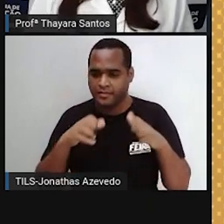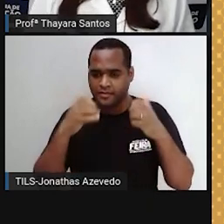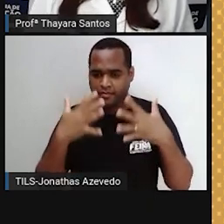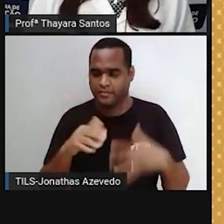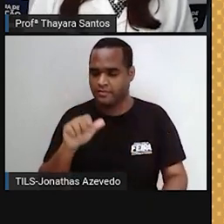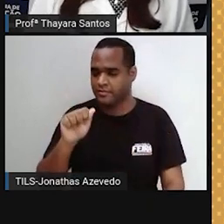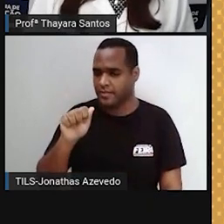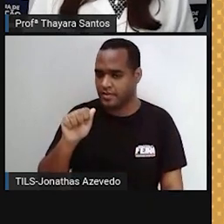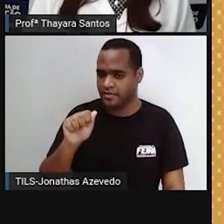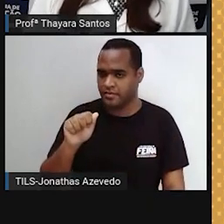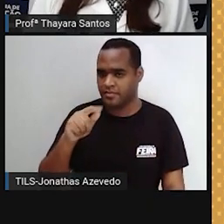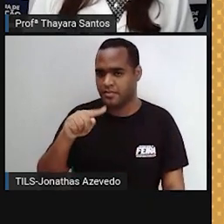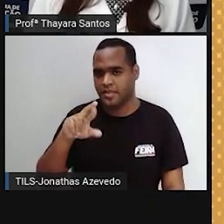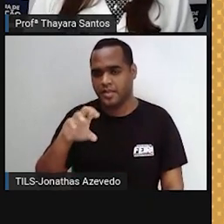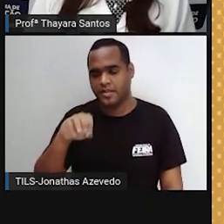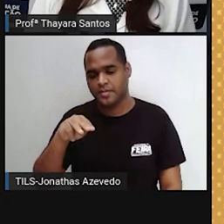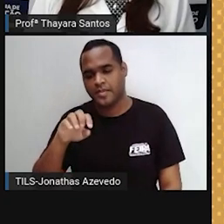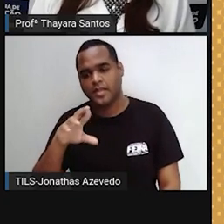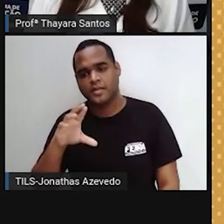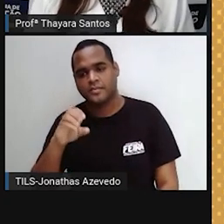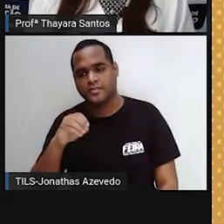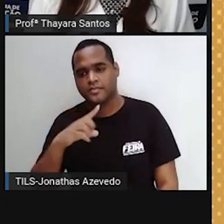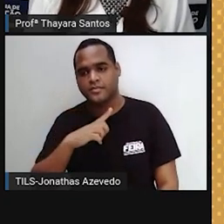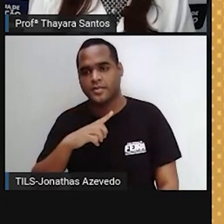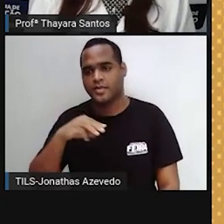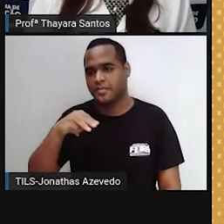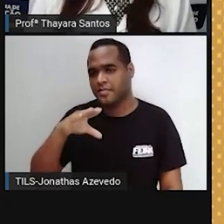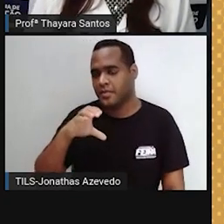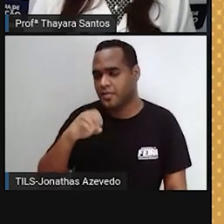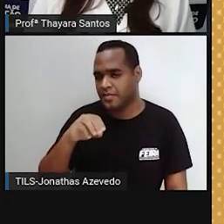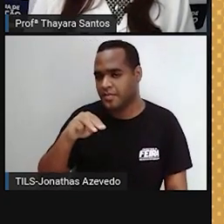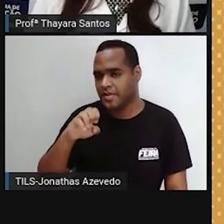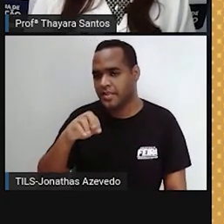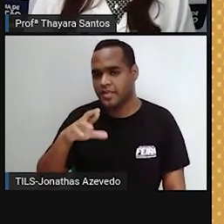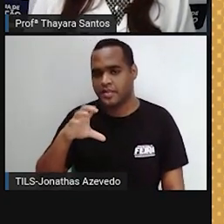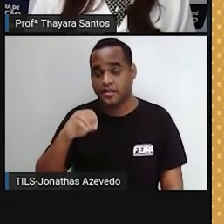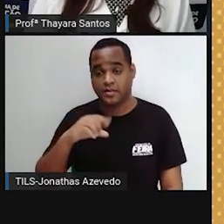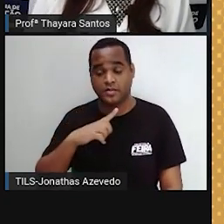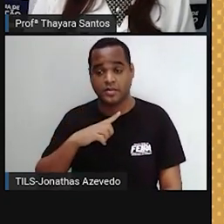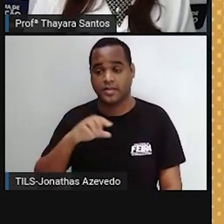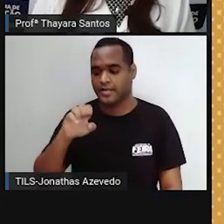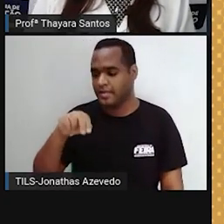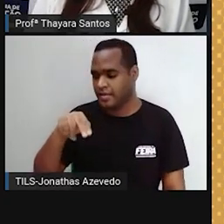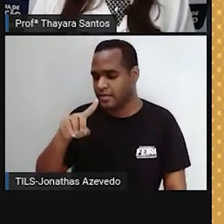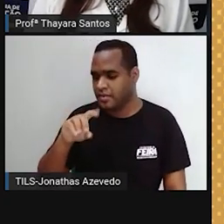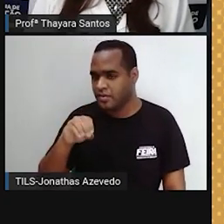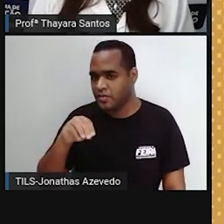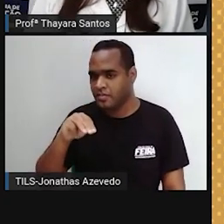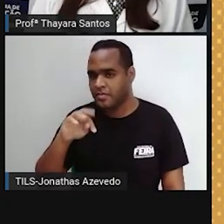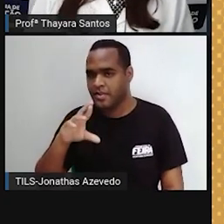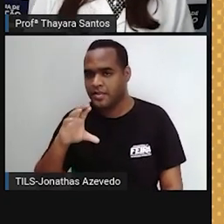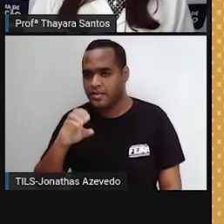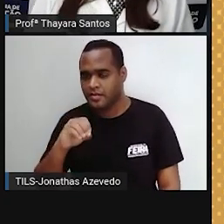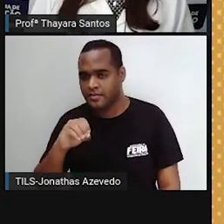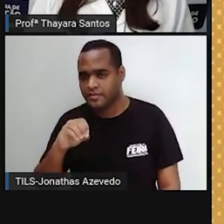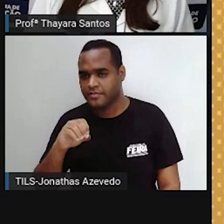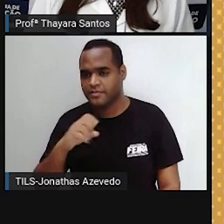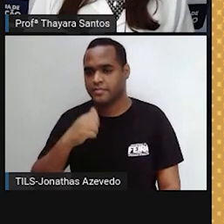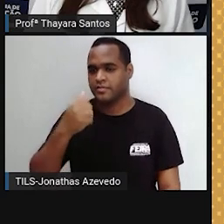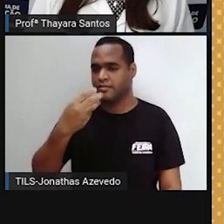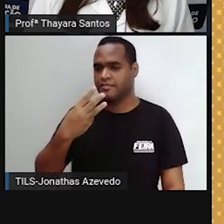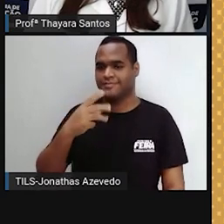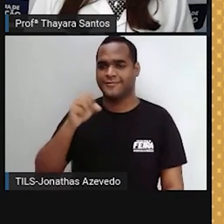A, perimétrio. Letra B, miométrio. Ou letra C, endométrio. 13